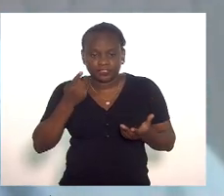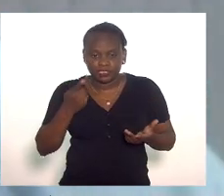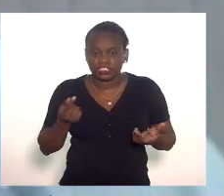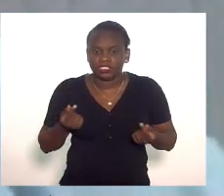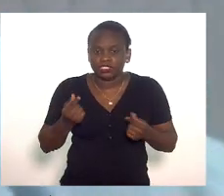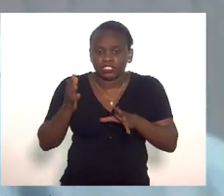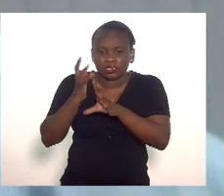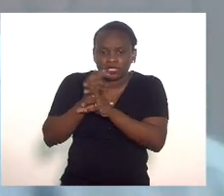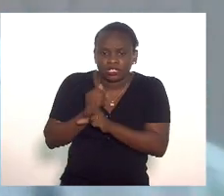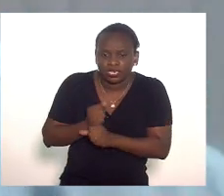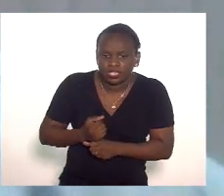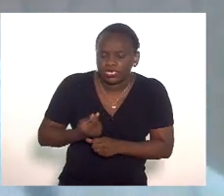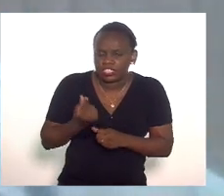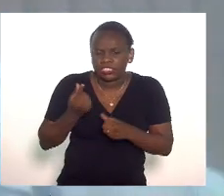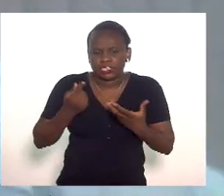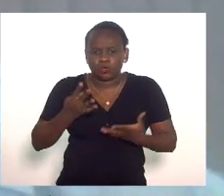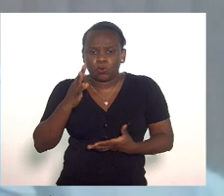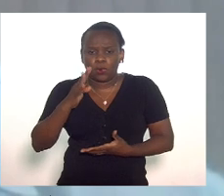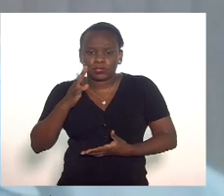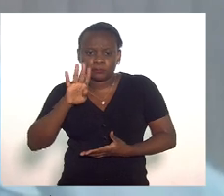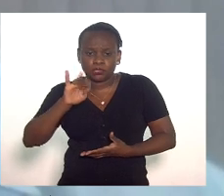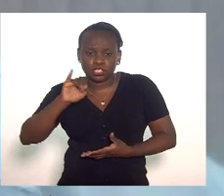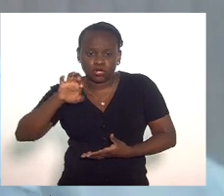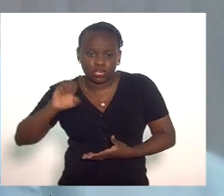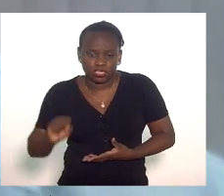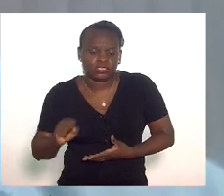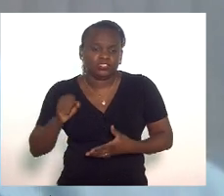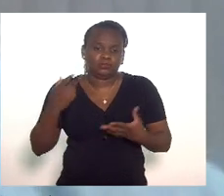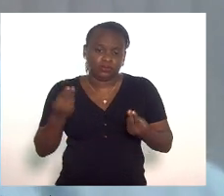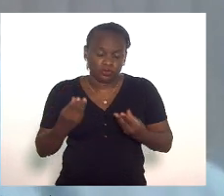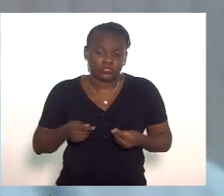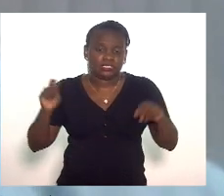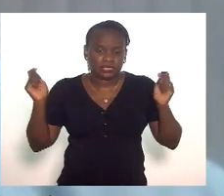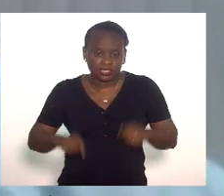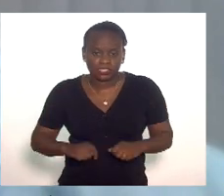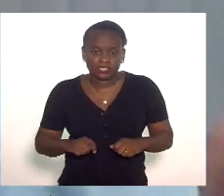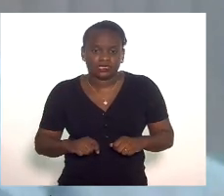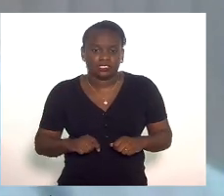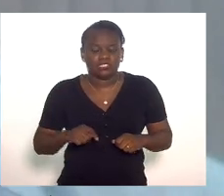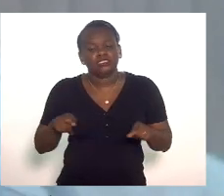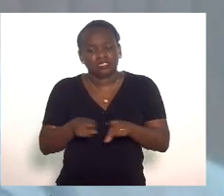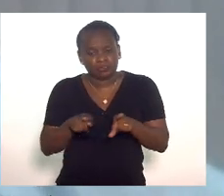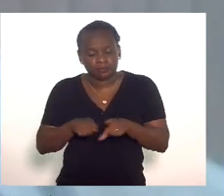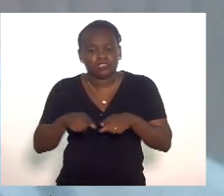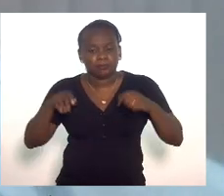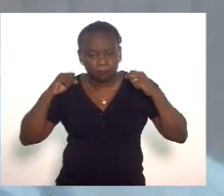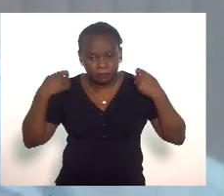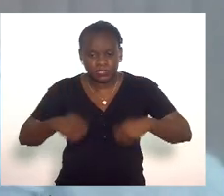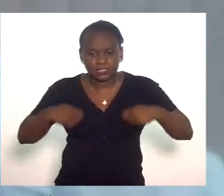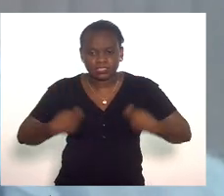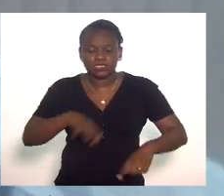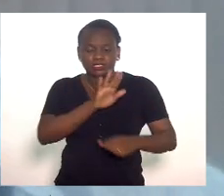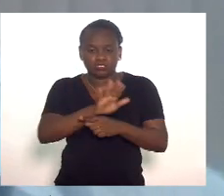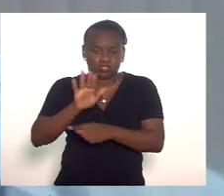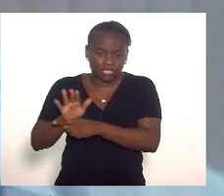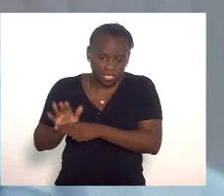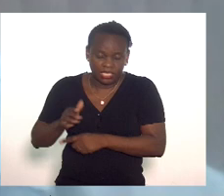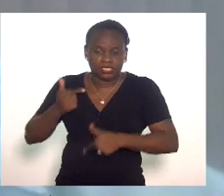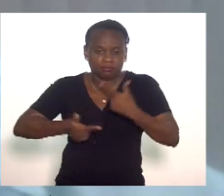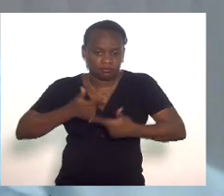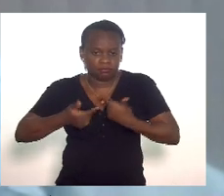orçamento de quase 4 bilhões de reais que pode e deve ajudar as atividades